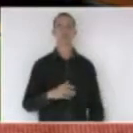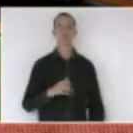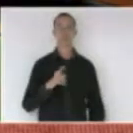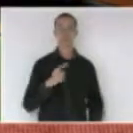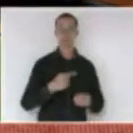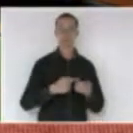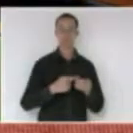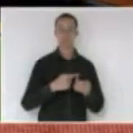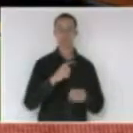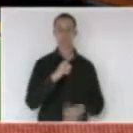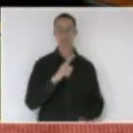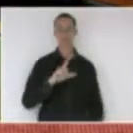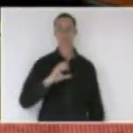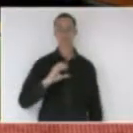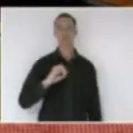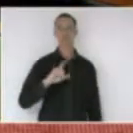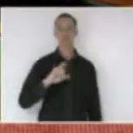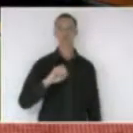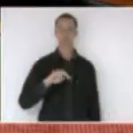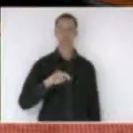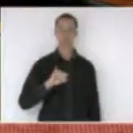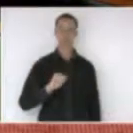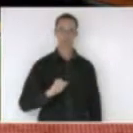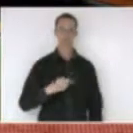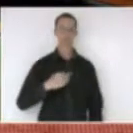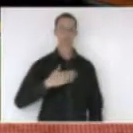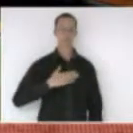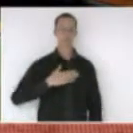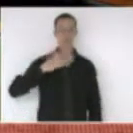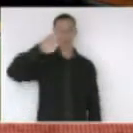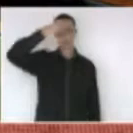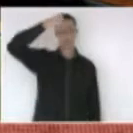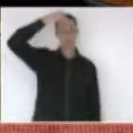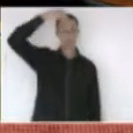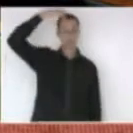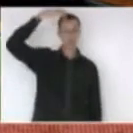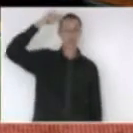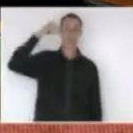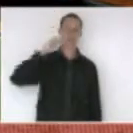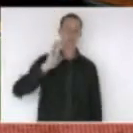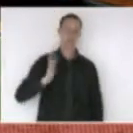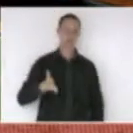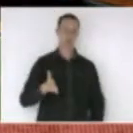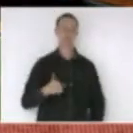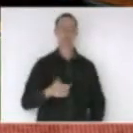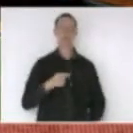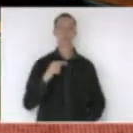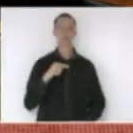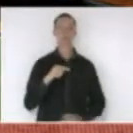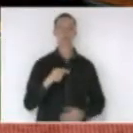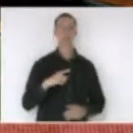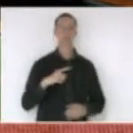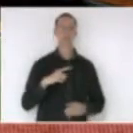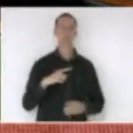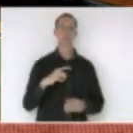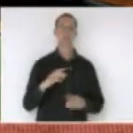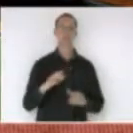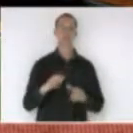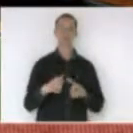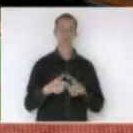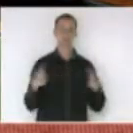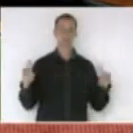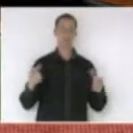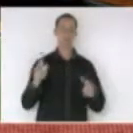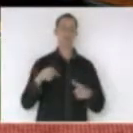fiz a minha primeira comunhão e é uma colônia de italianos eu fico muito feliz que o prefeito da